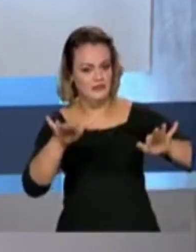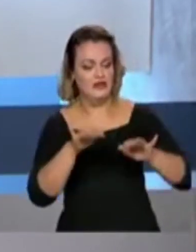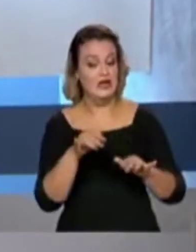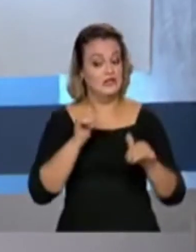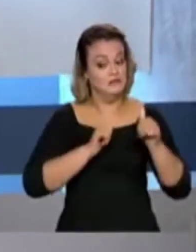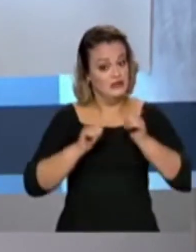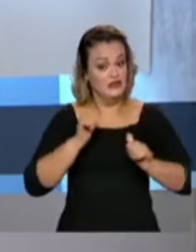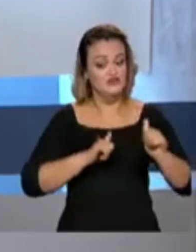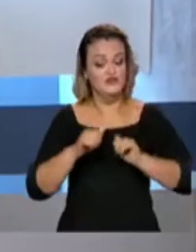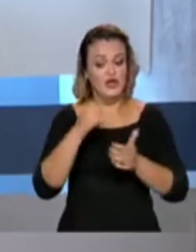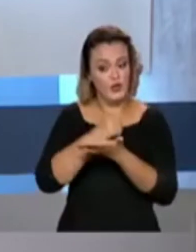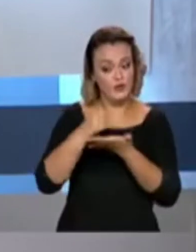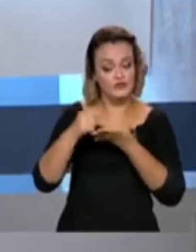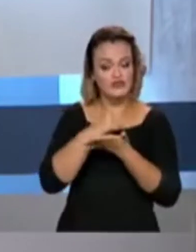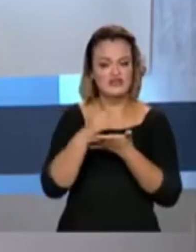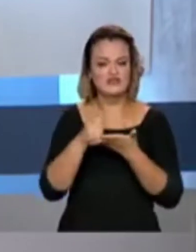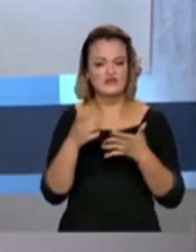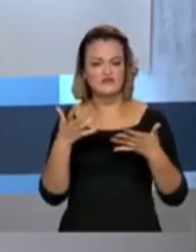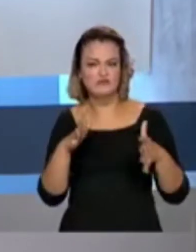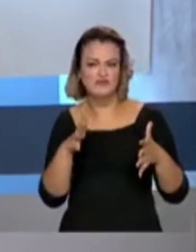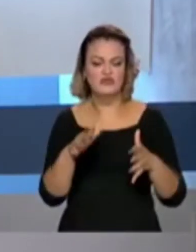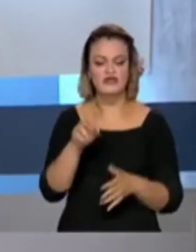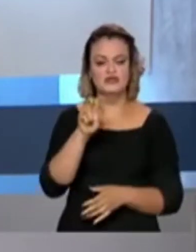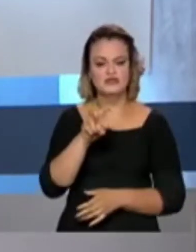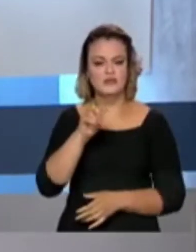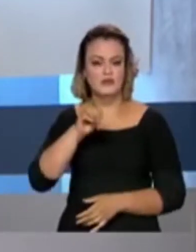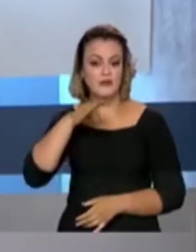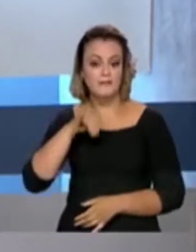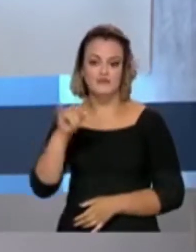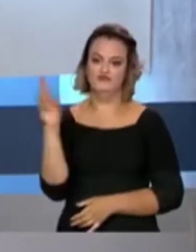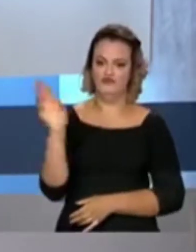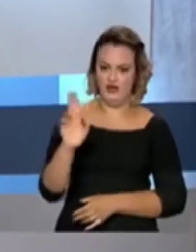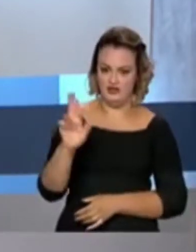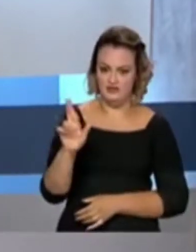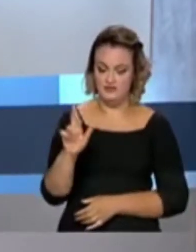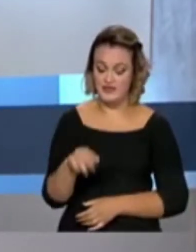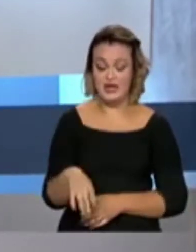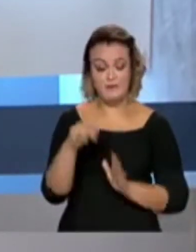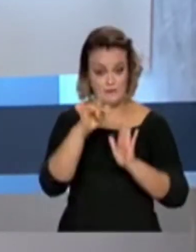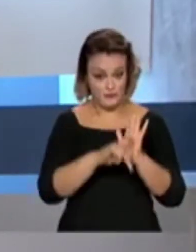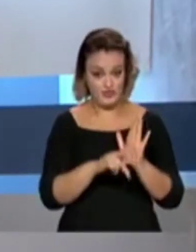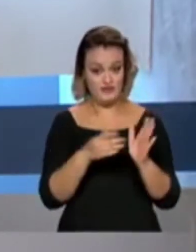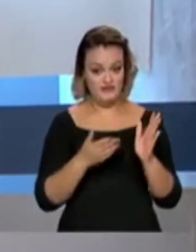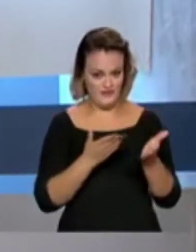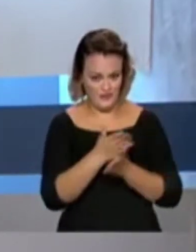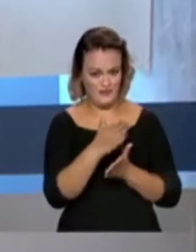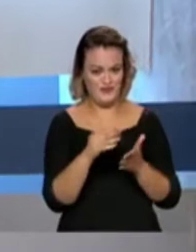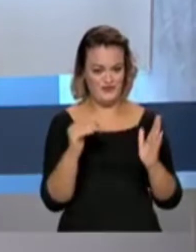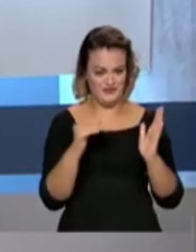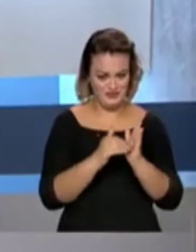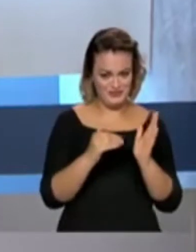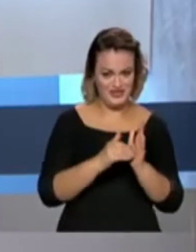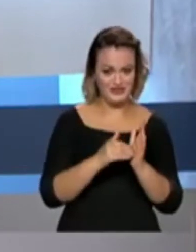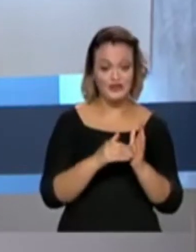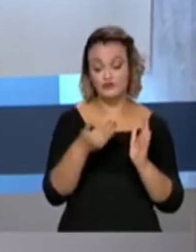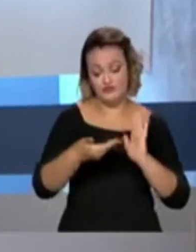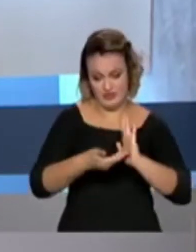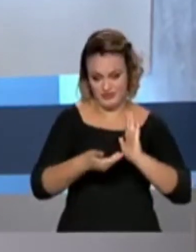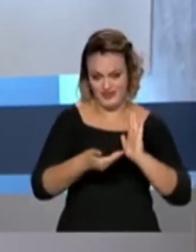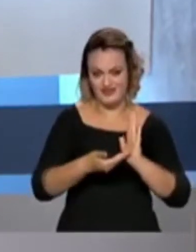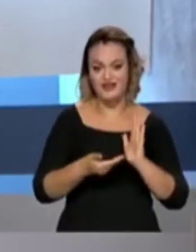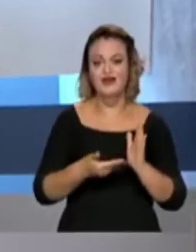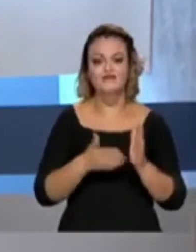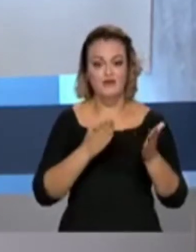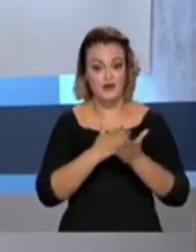é que as contratações fiquem em torno de R 50 bilhões. O projeto também foi aprovado na Câmara dos Deputados este mês e